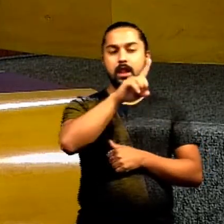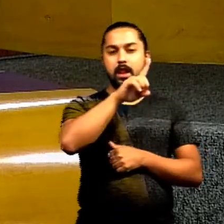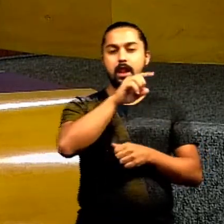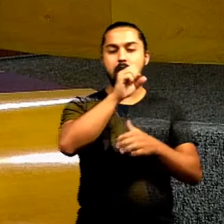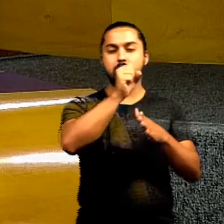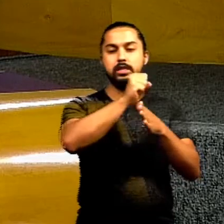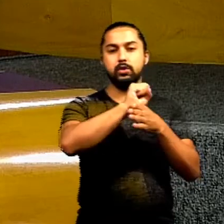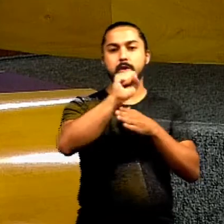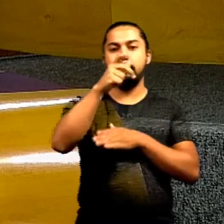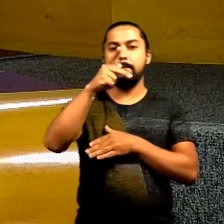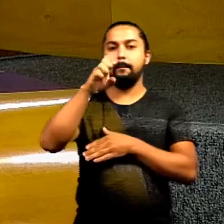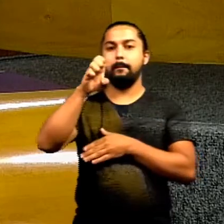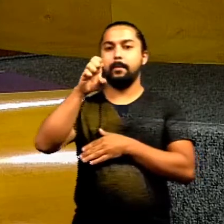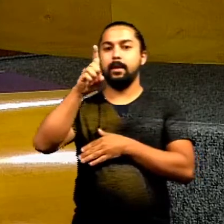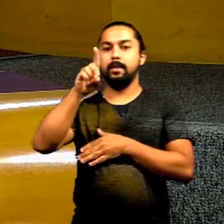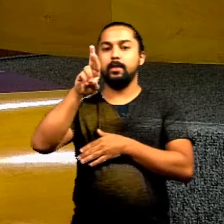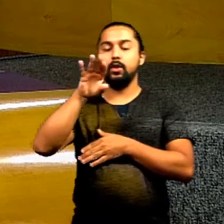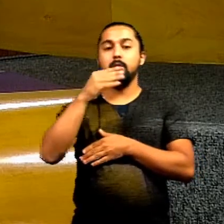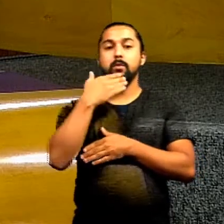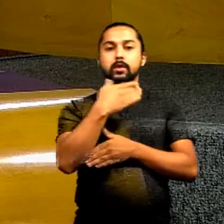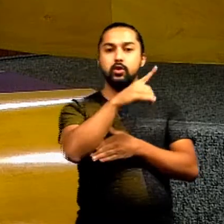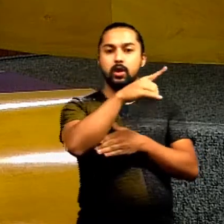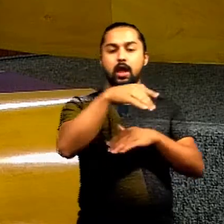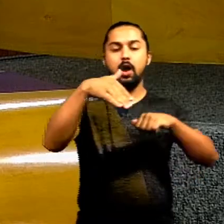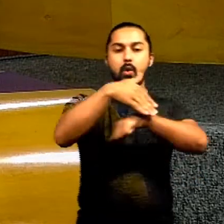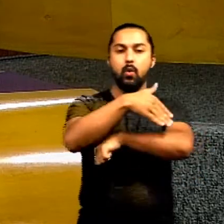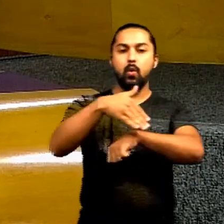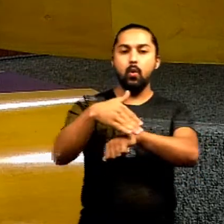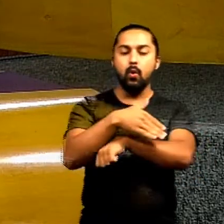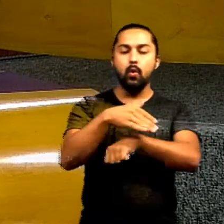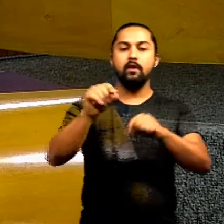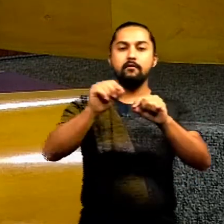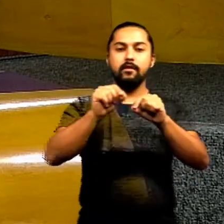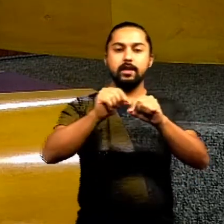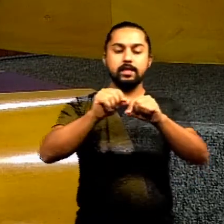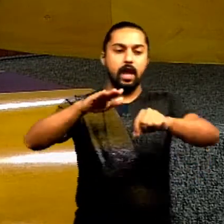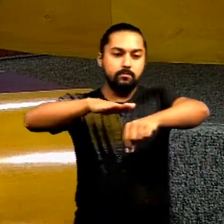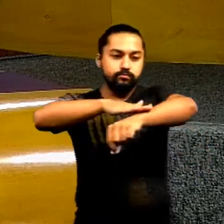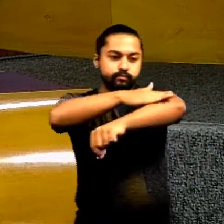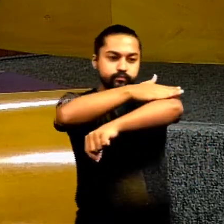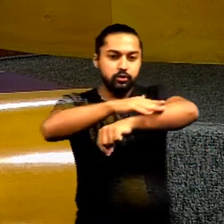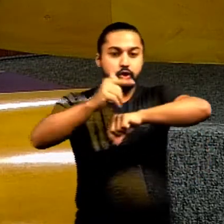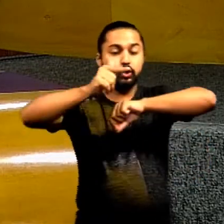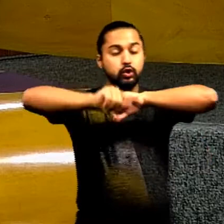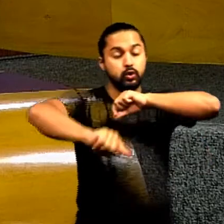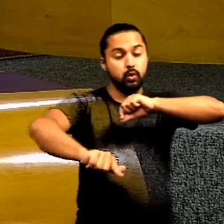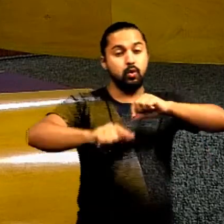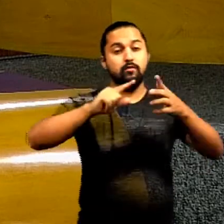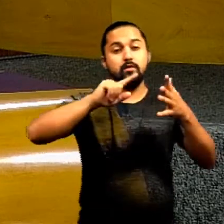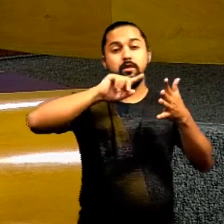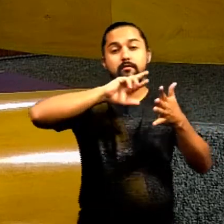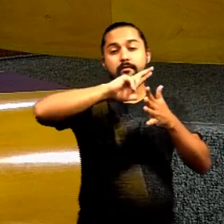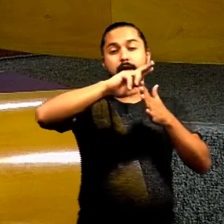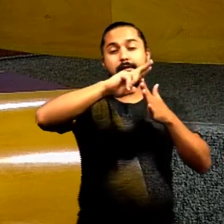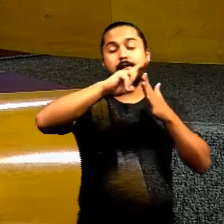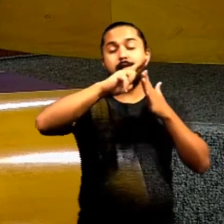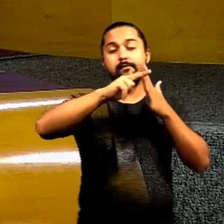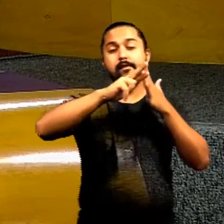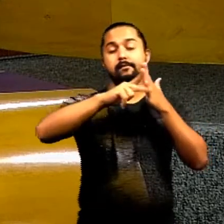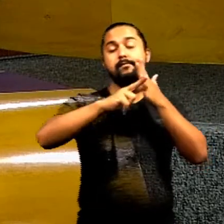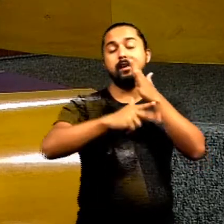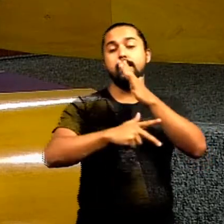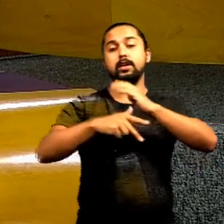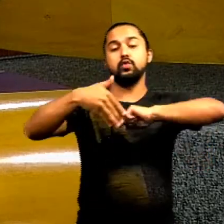Ludovico? Nós pedimos para recapear a rua 1024, 1032, 1040, 1041, 1043,